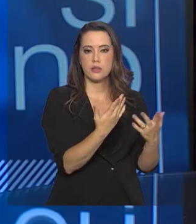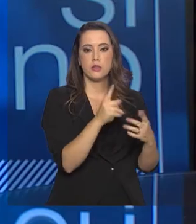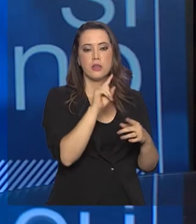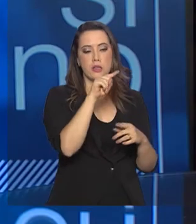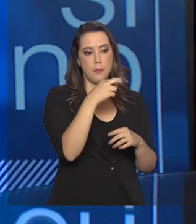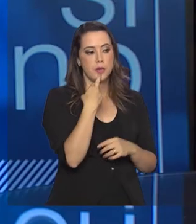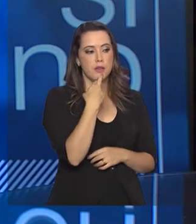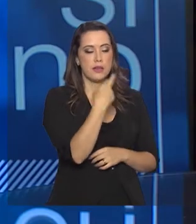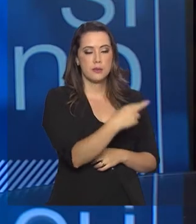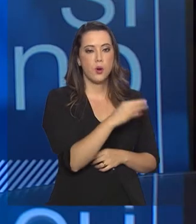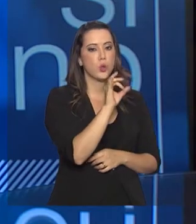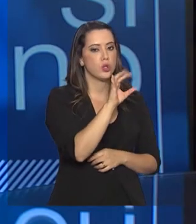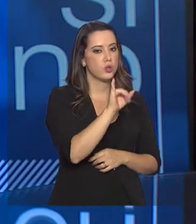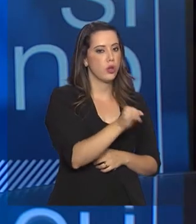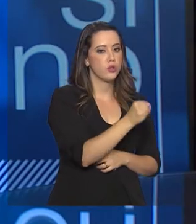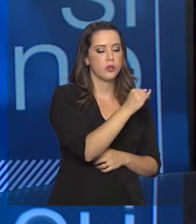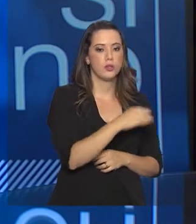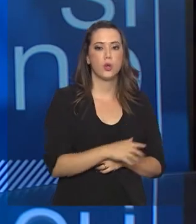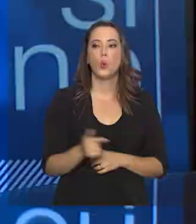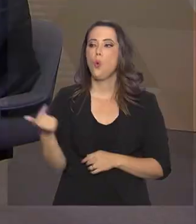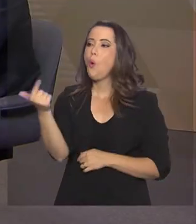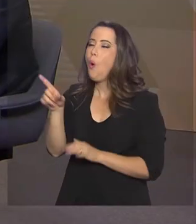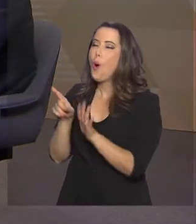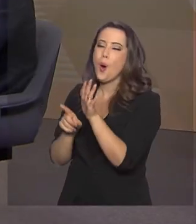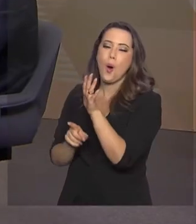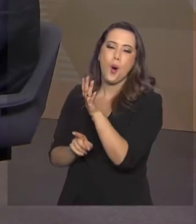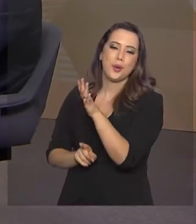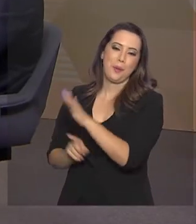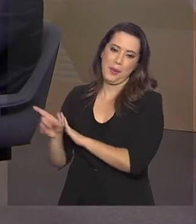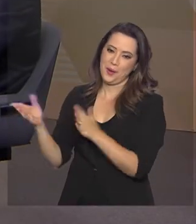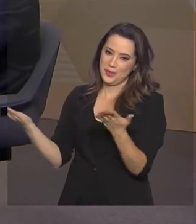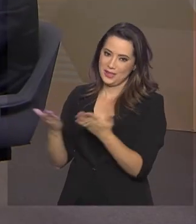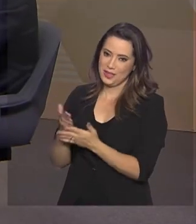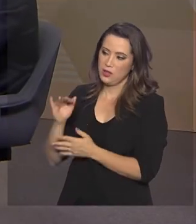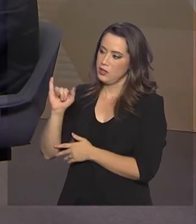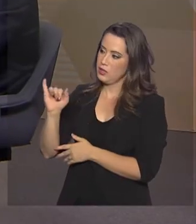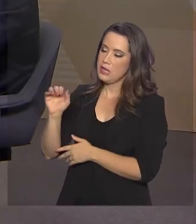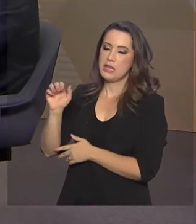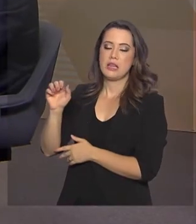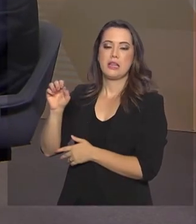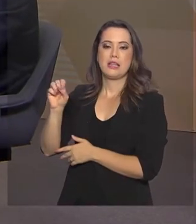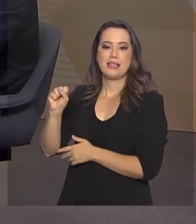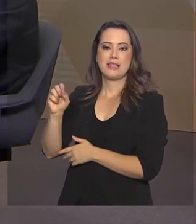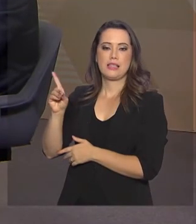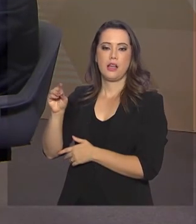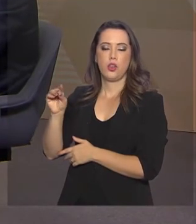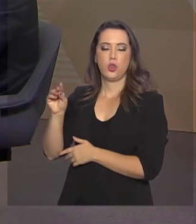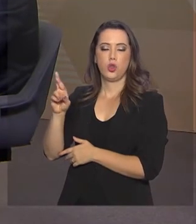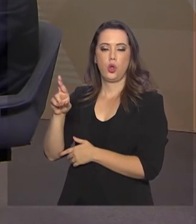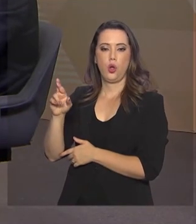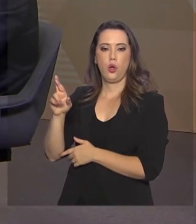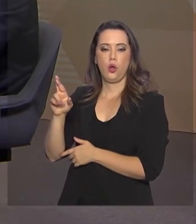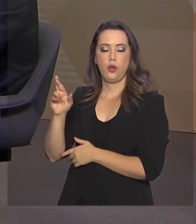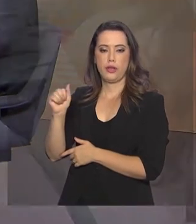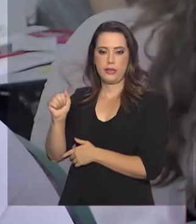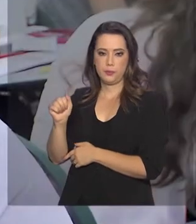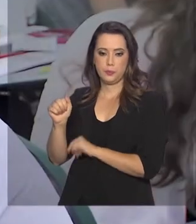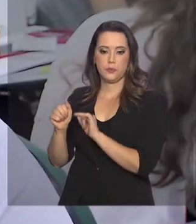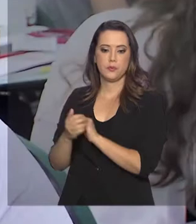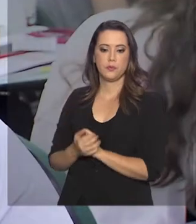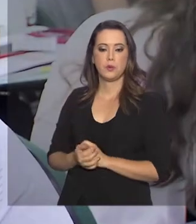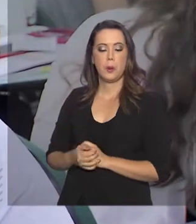Vamos a mais uma dúvida dos estudantes. Quem pergunta agora, né, é a Isadora Martins. Quem são as pessoas